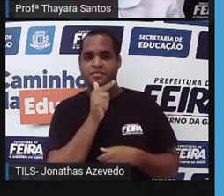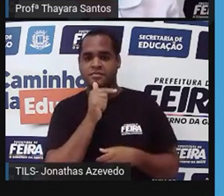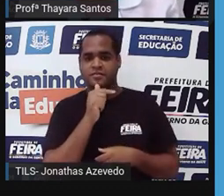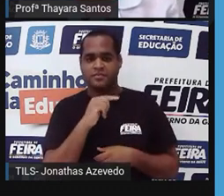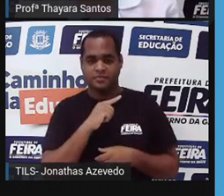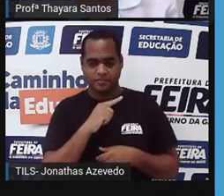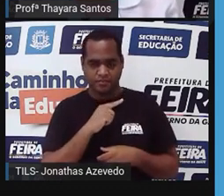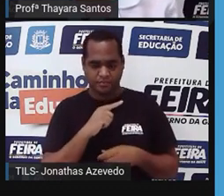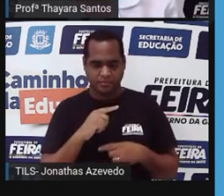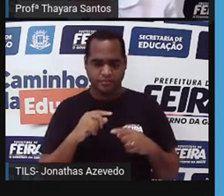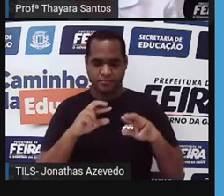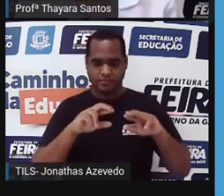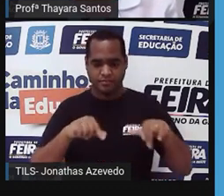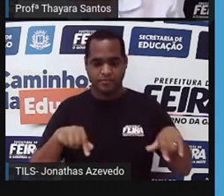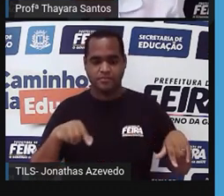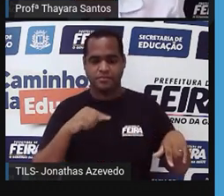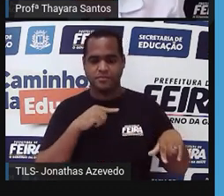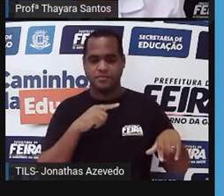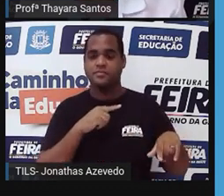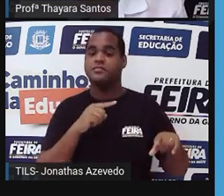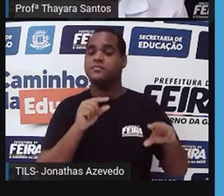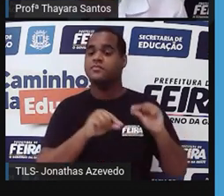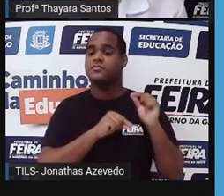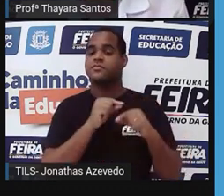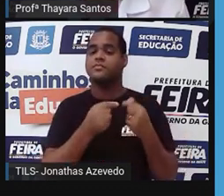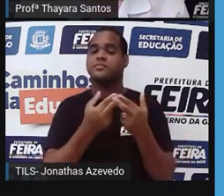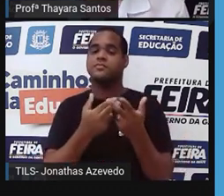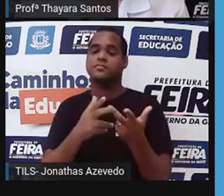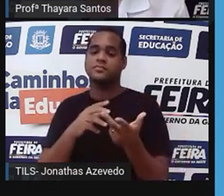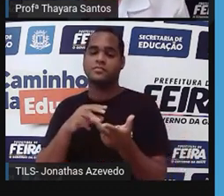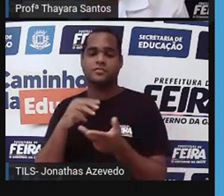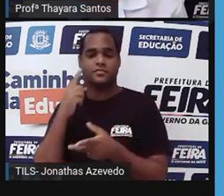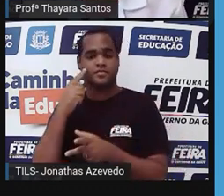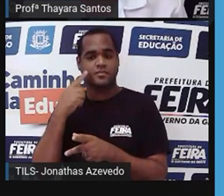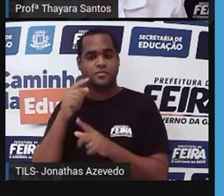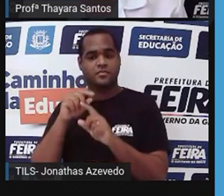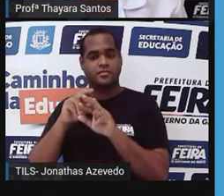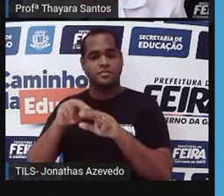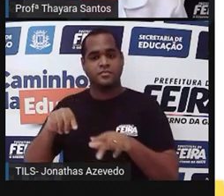também precisa levar os anterozoides dela para encontrar a osfera.